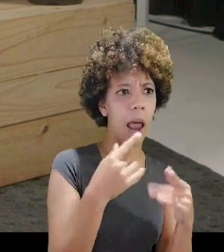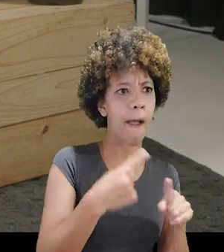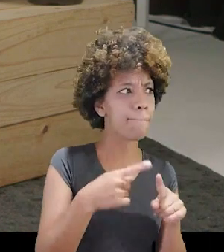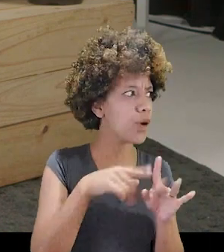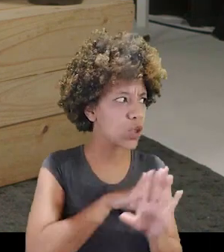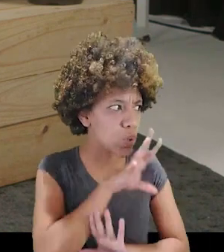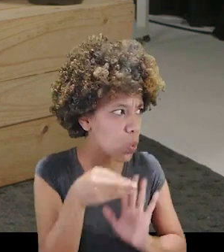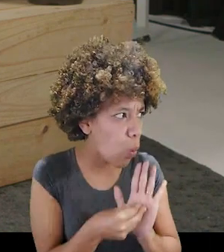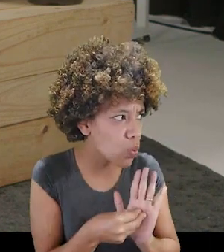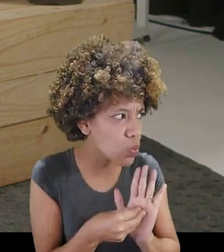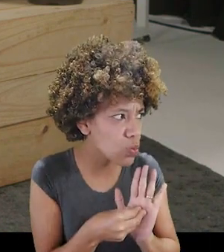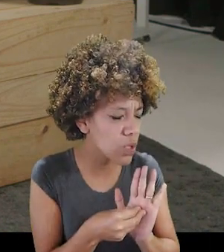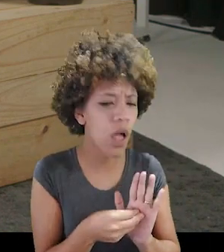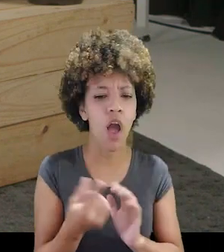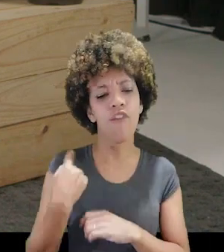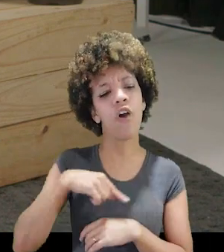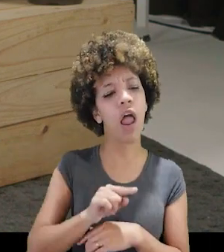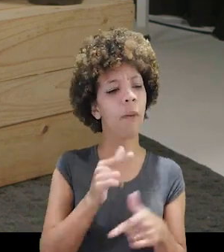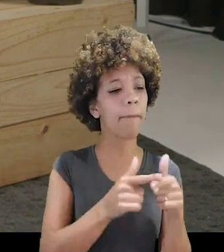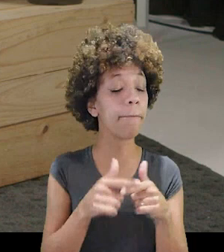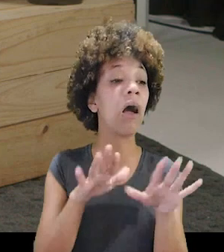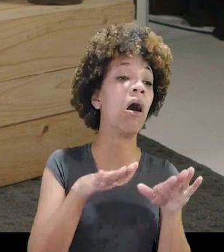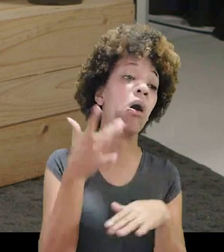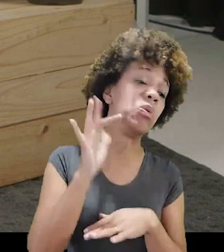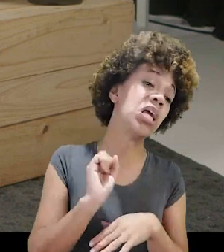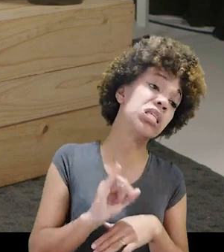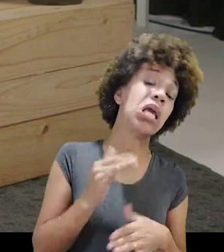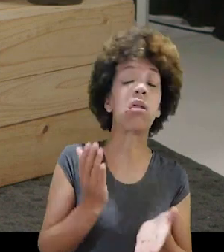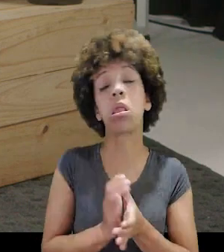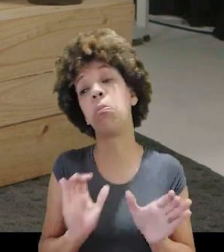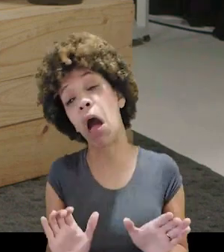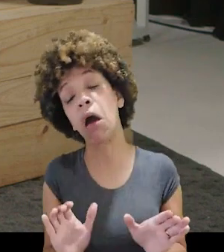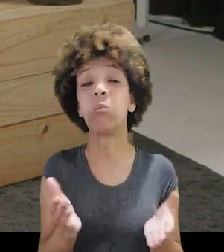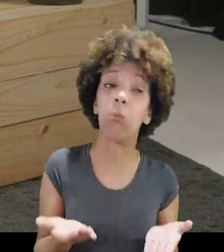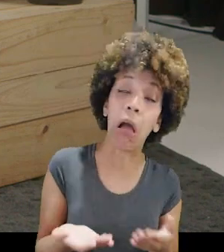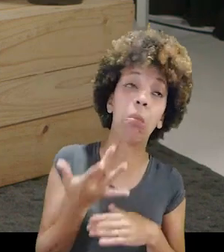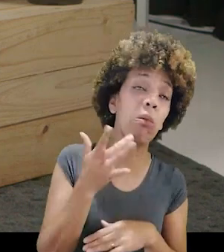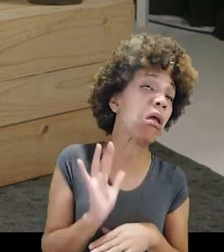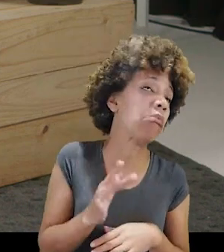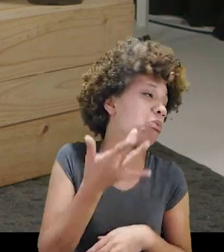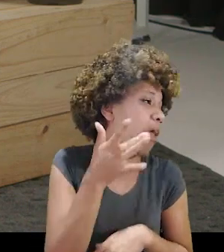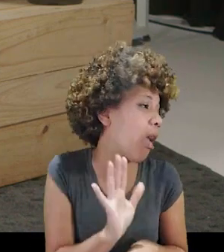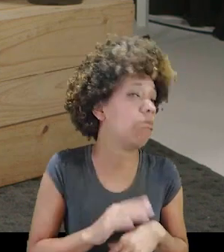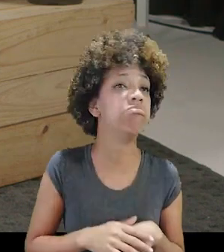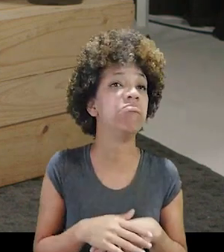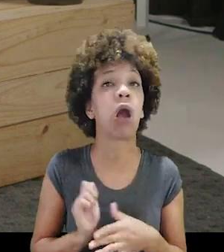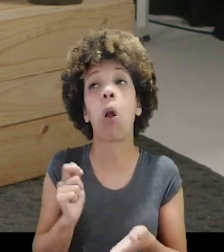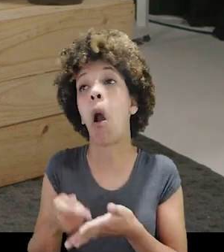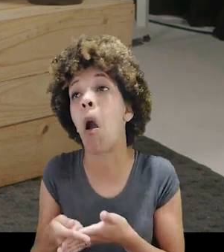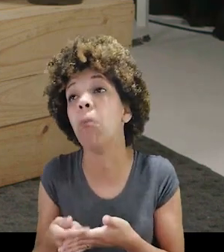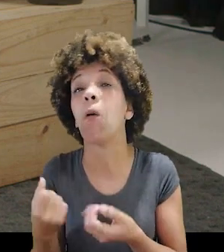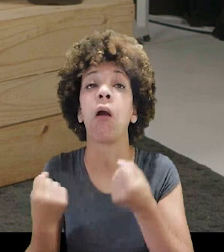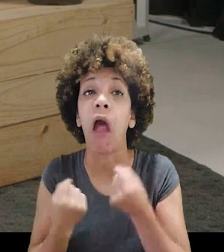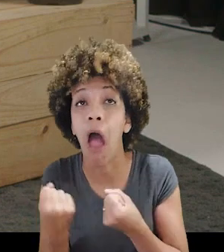traz toda a carga... Porque eu vou lá com o meu probleminha. Ah, não sei se eu separo. Olha lá. Não sei se eu compro